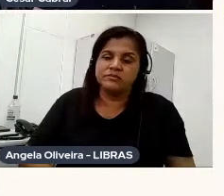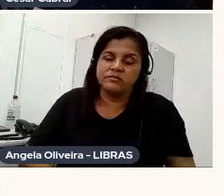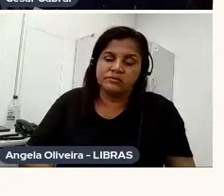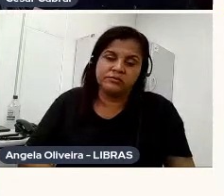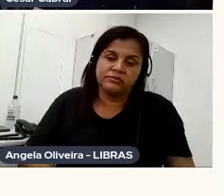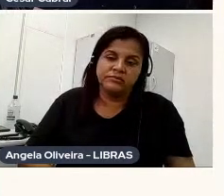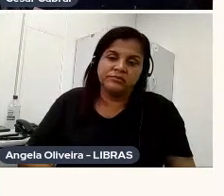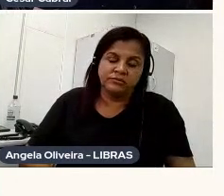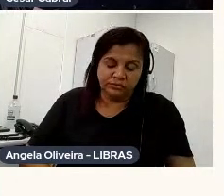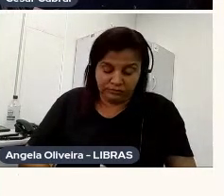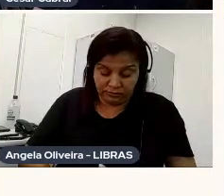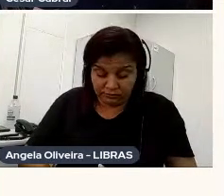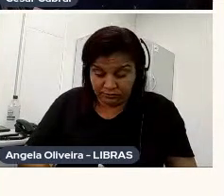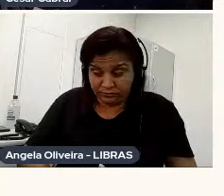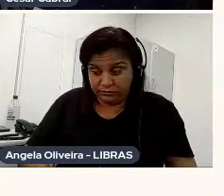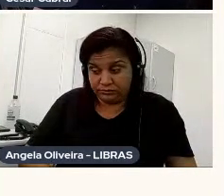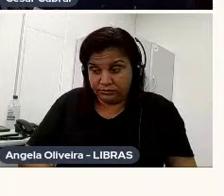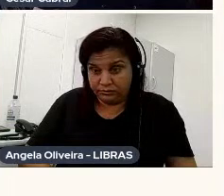bem,